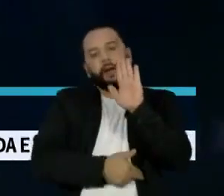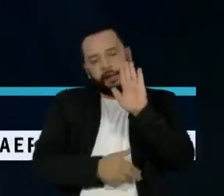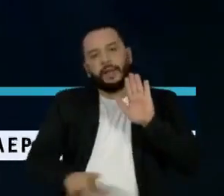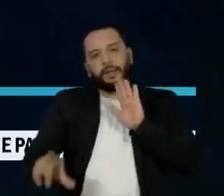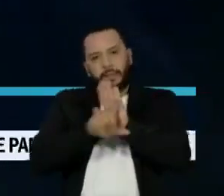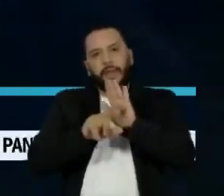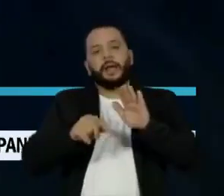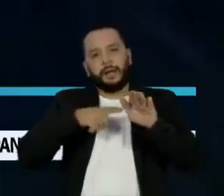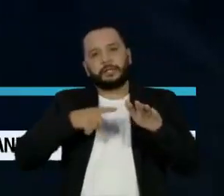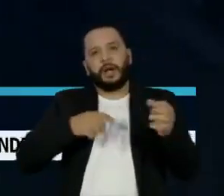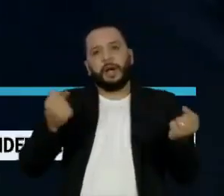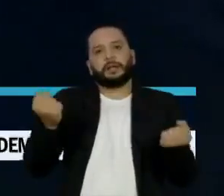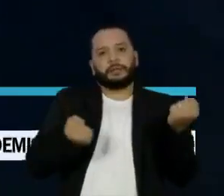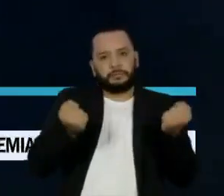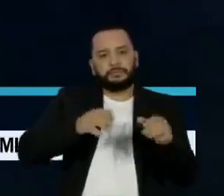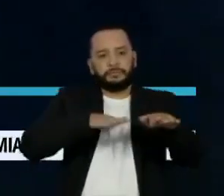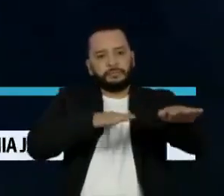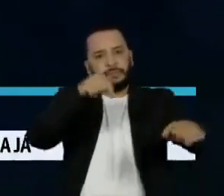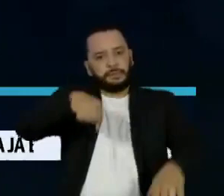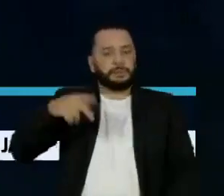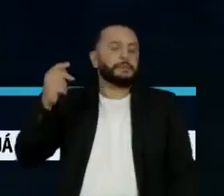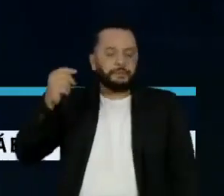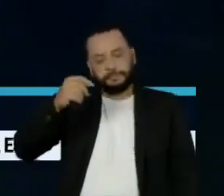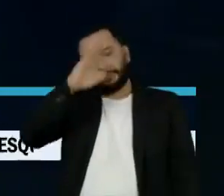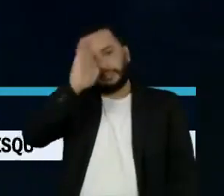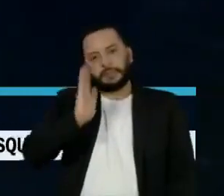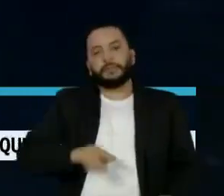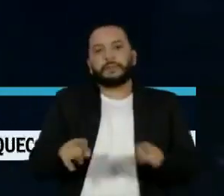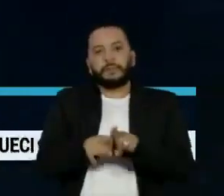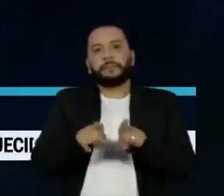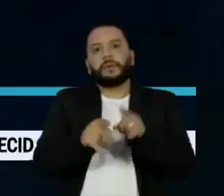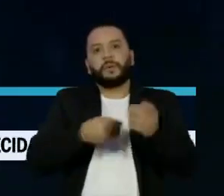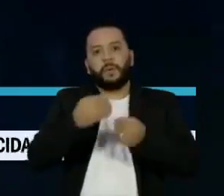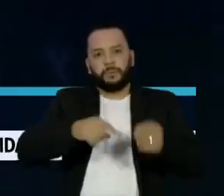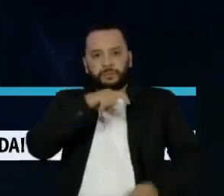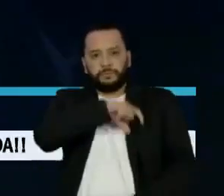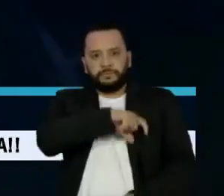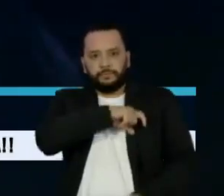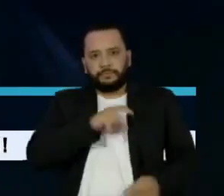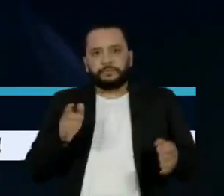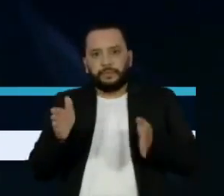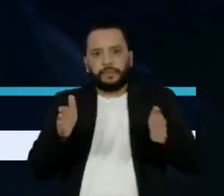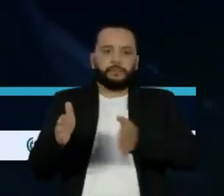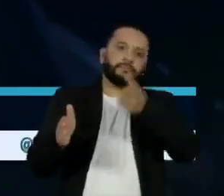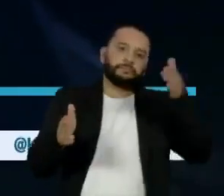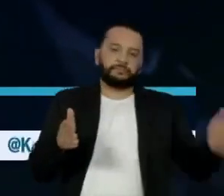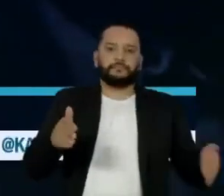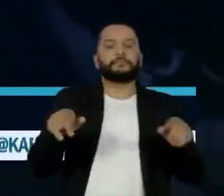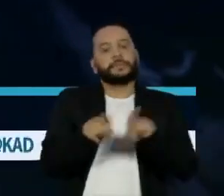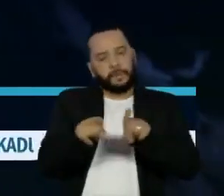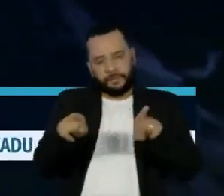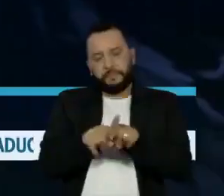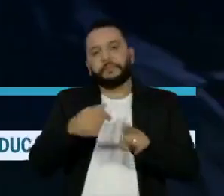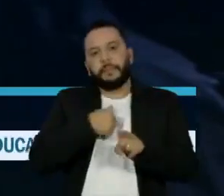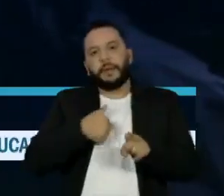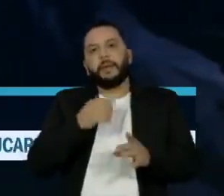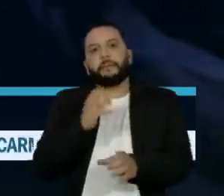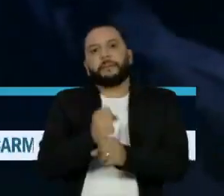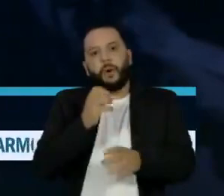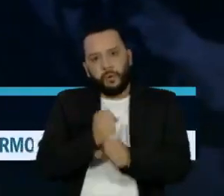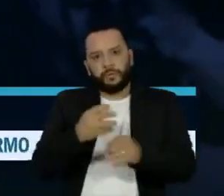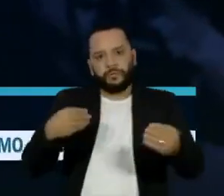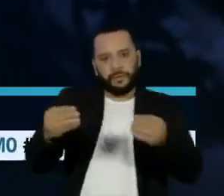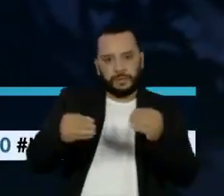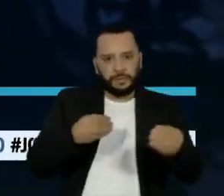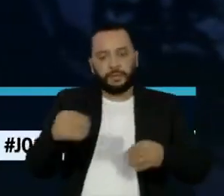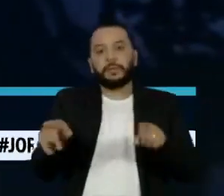principais mudanças estão o prazo de validade e a flexibilização do número de pontos na carteira de habilitação, além da regulamentação de